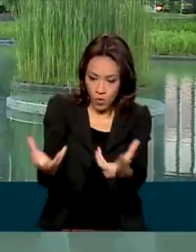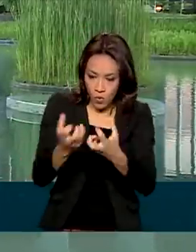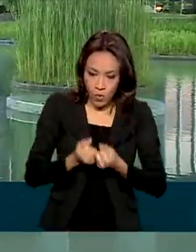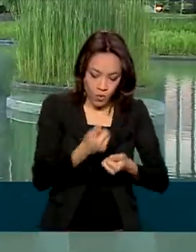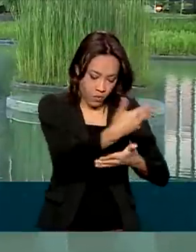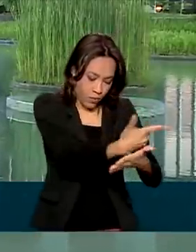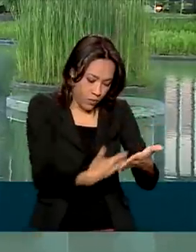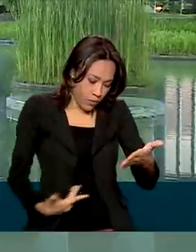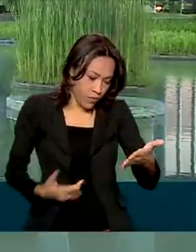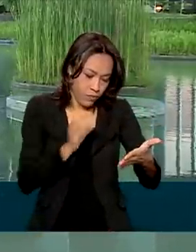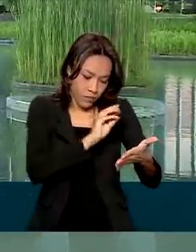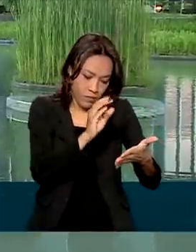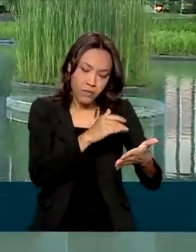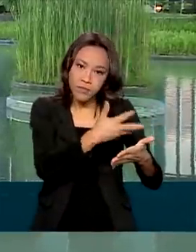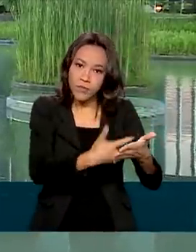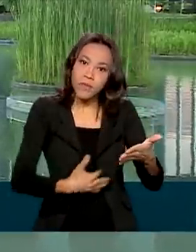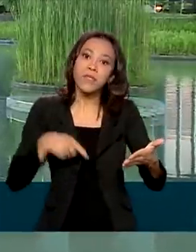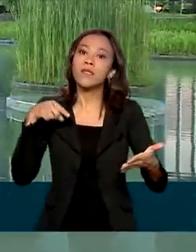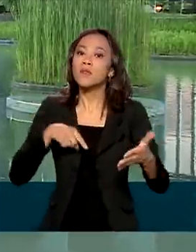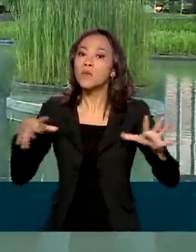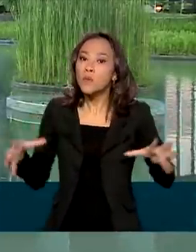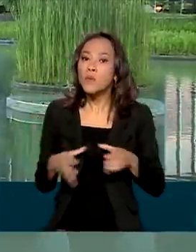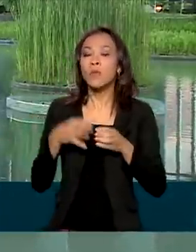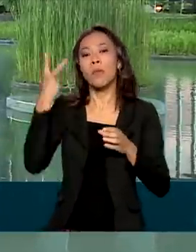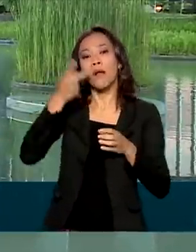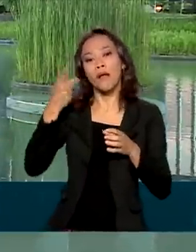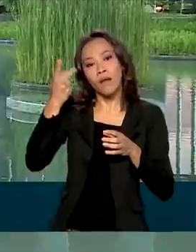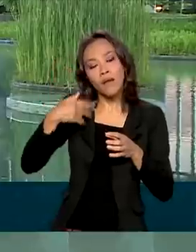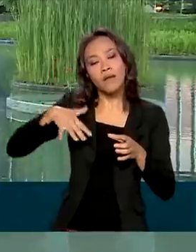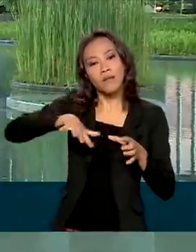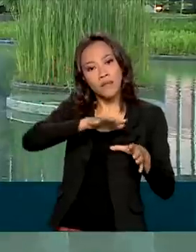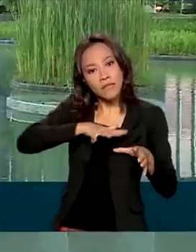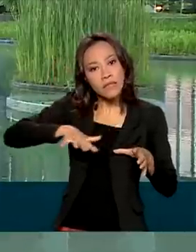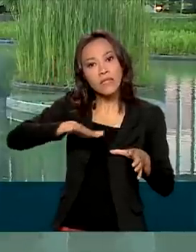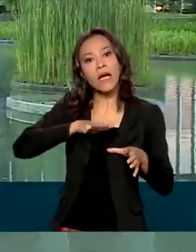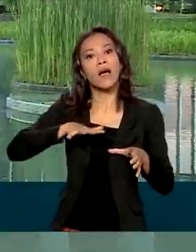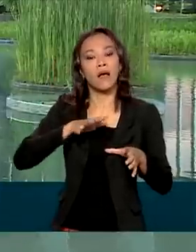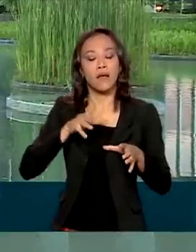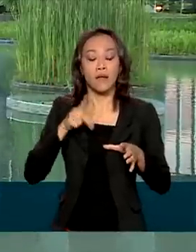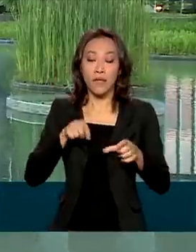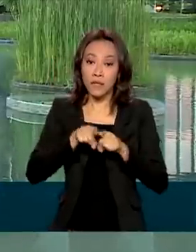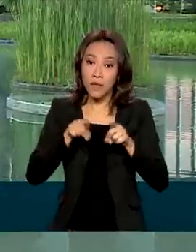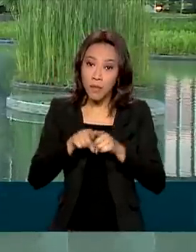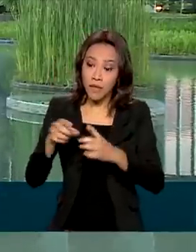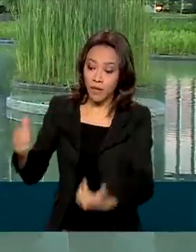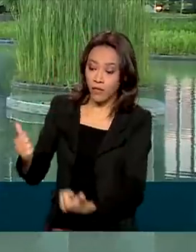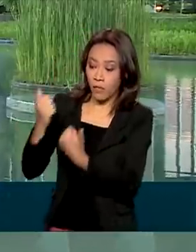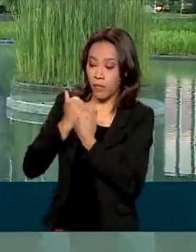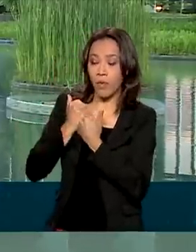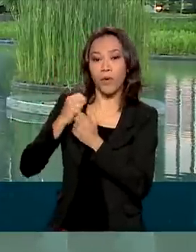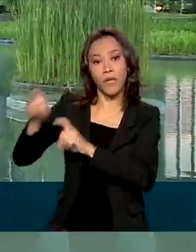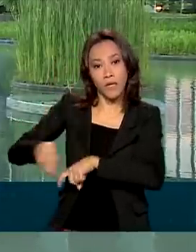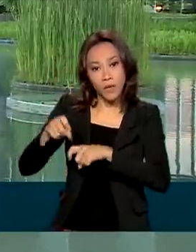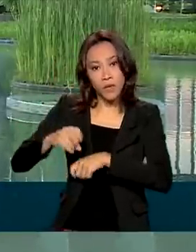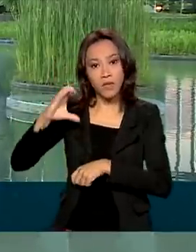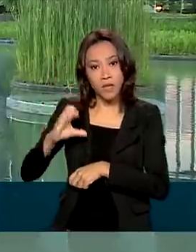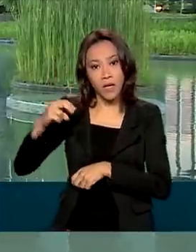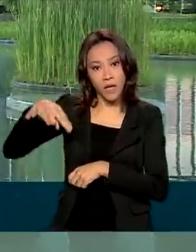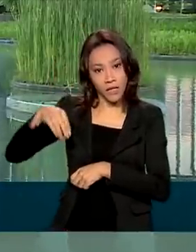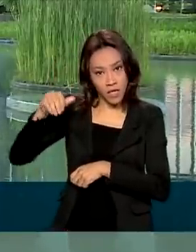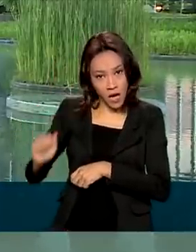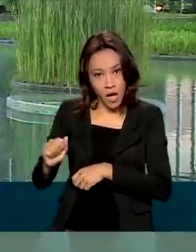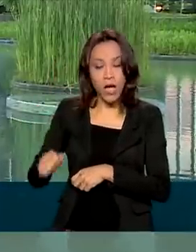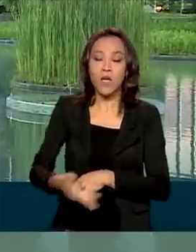Frente Parlamentar da Agropecuária e pela Confederação da Agricultura e Pecuária do Brasil, a CNA ao governo,